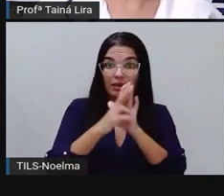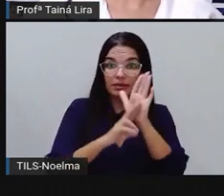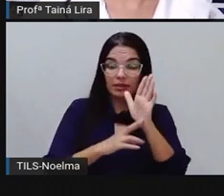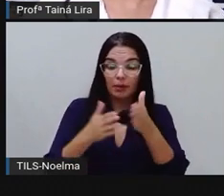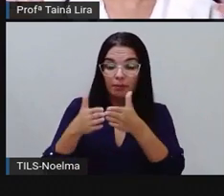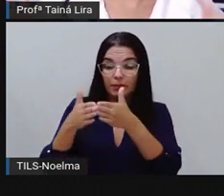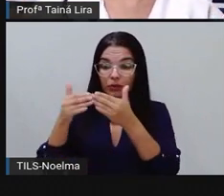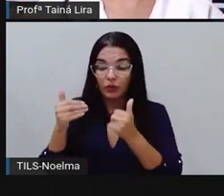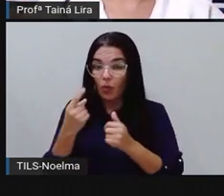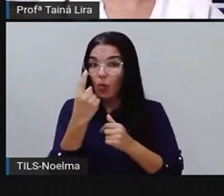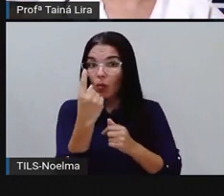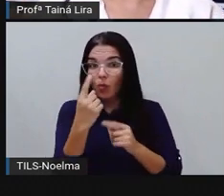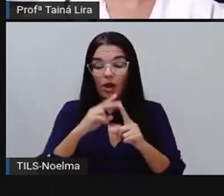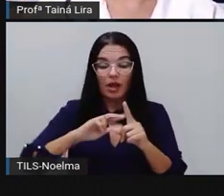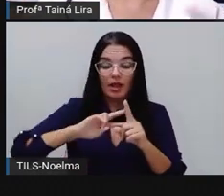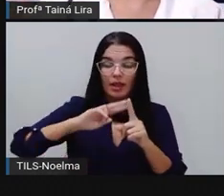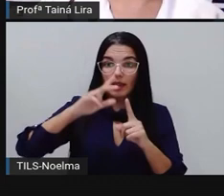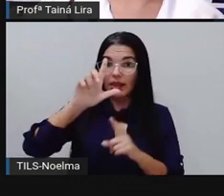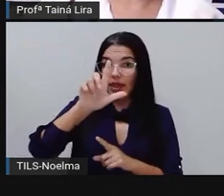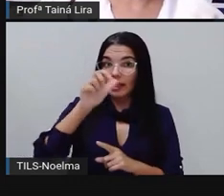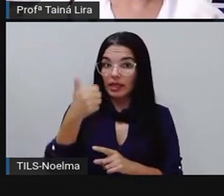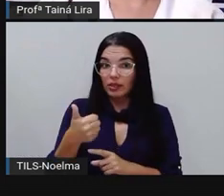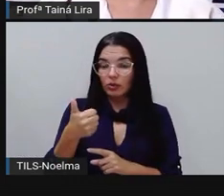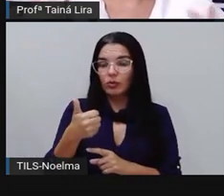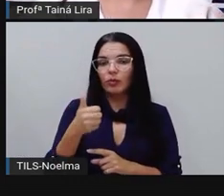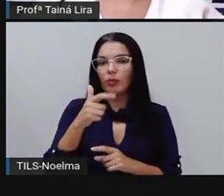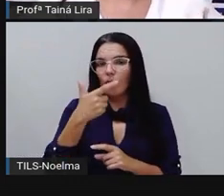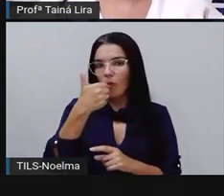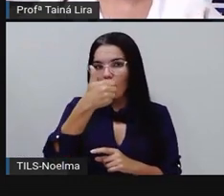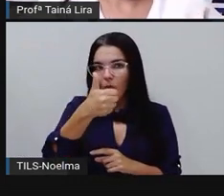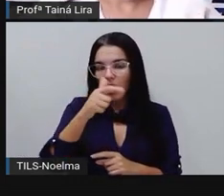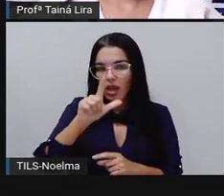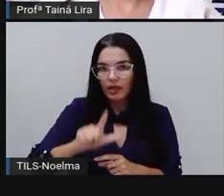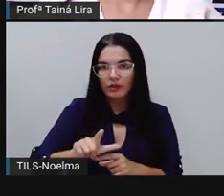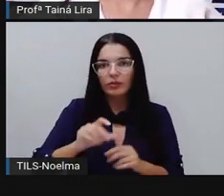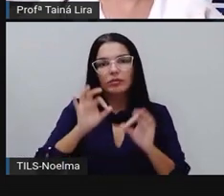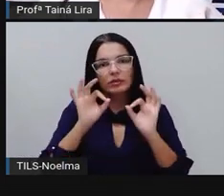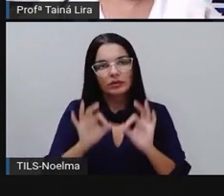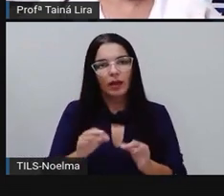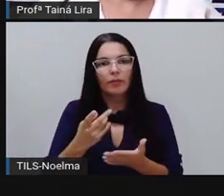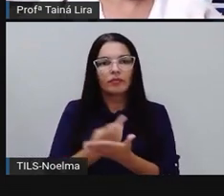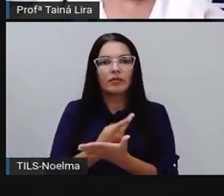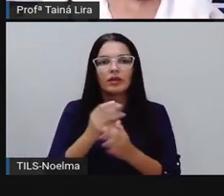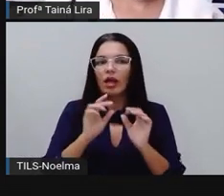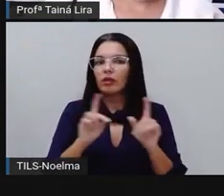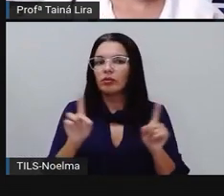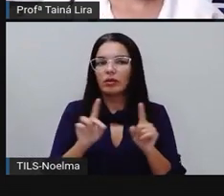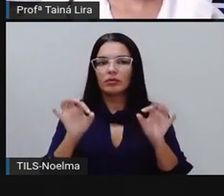litro, se eu colocar ali certinho, raramente essa receita vai dar errado, tá bom?